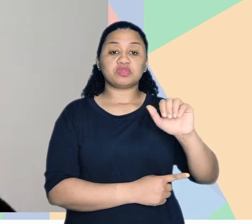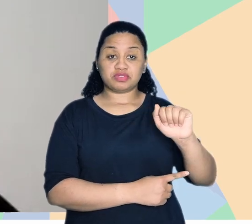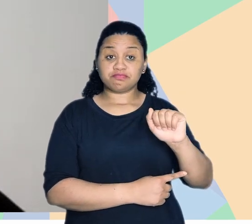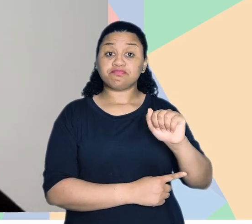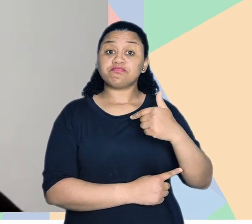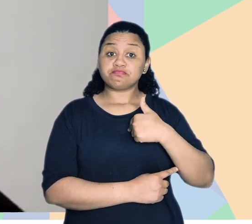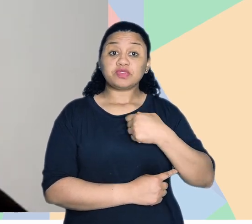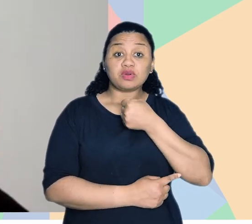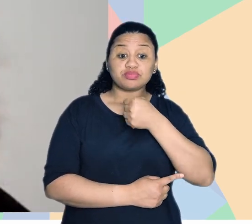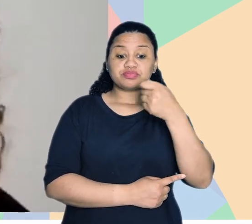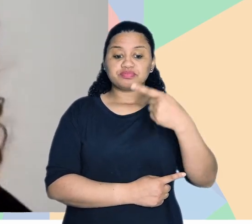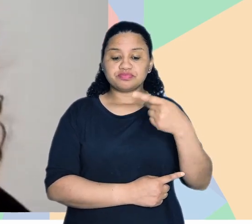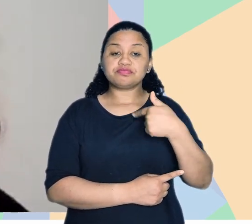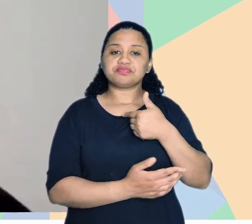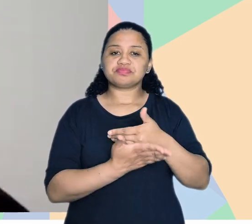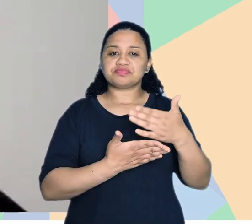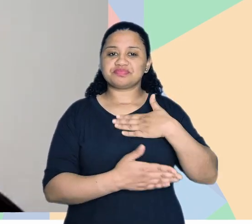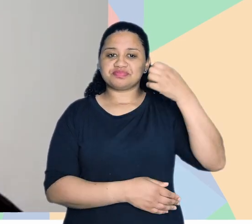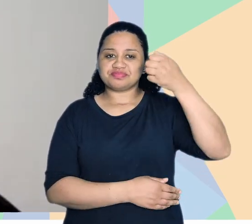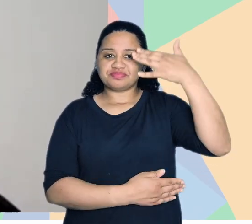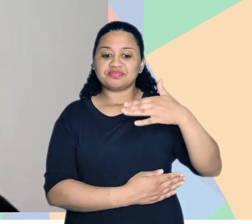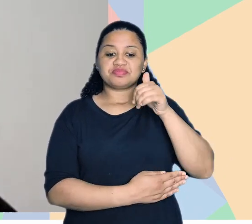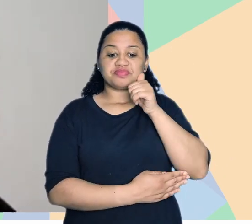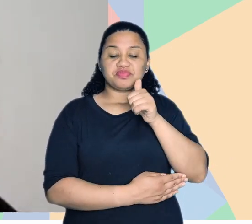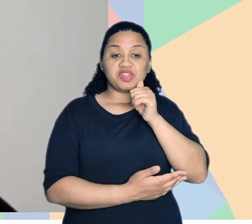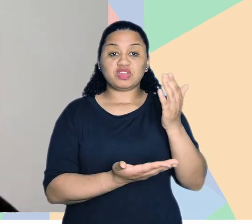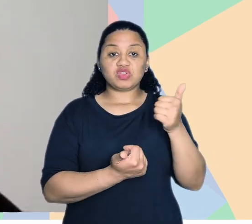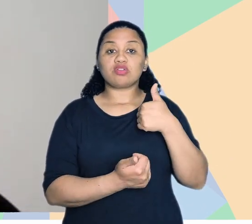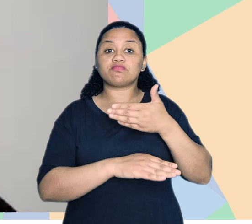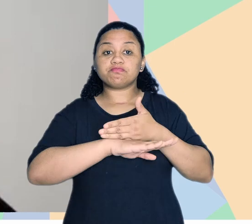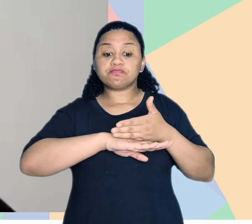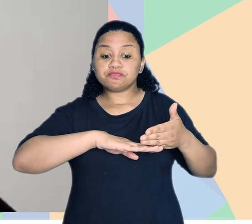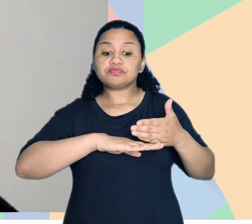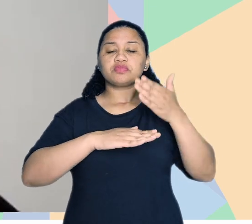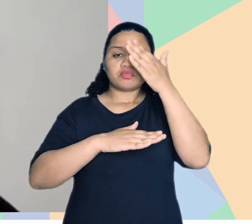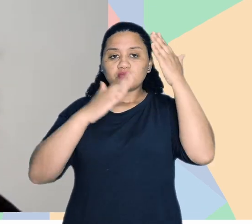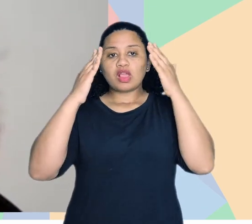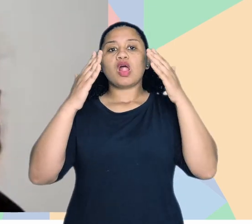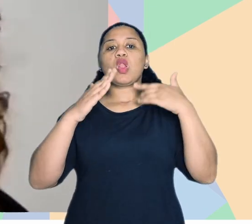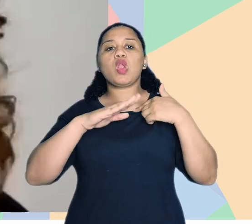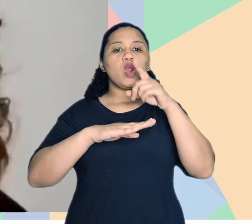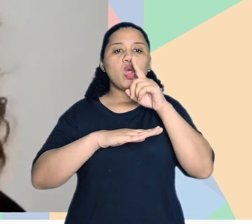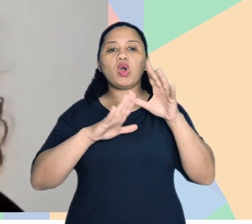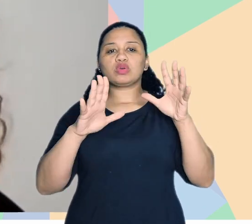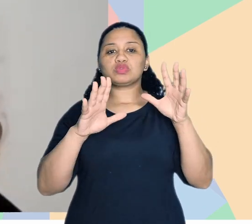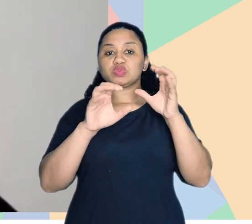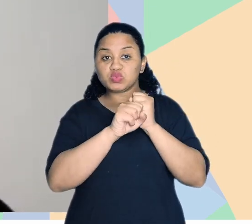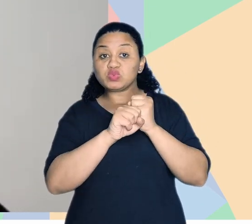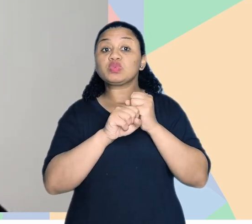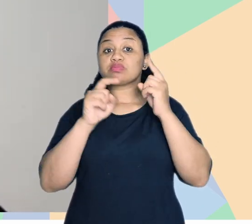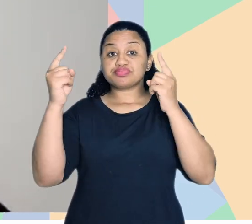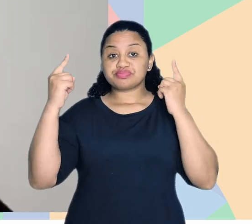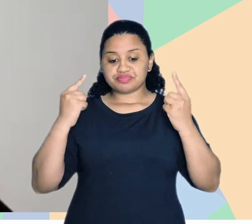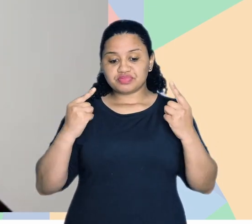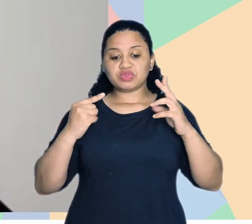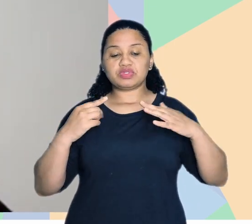Eu vou começar fazendo a minha audiodescrição. Eu sou uma mulher jovem, branca, de cabelos loiro escuros e cachados. Eu